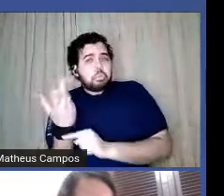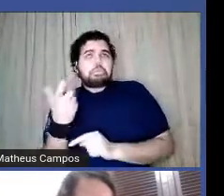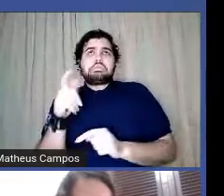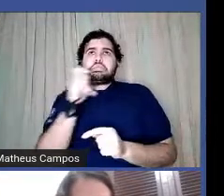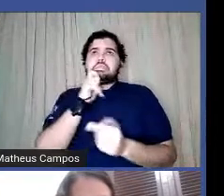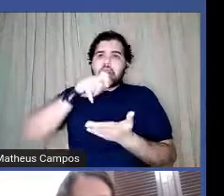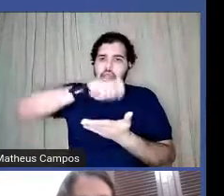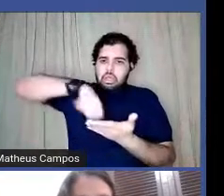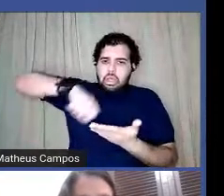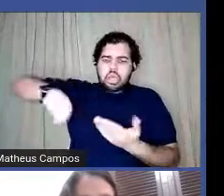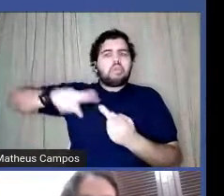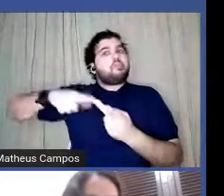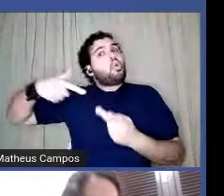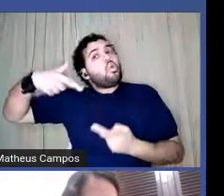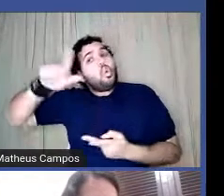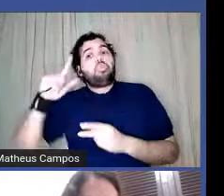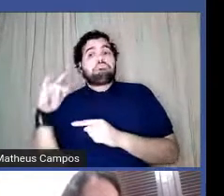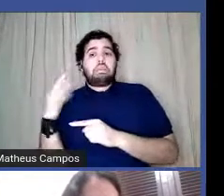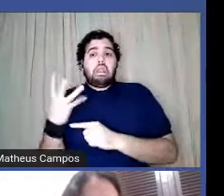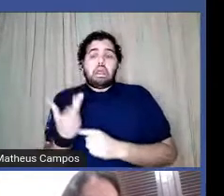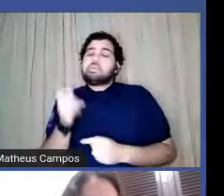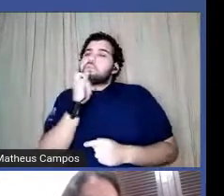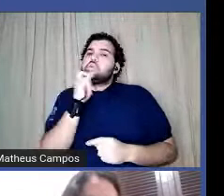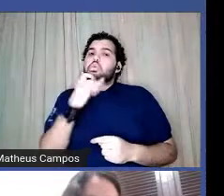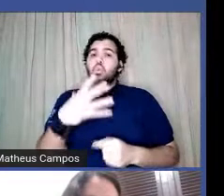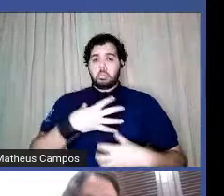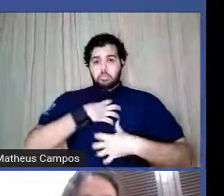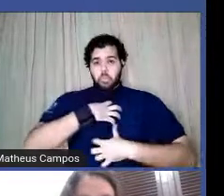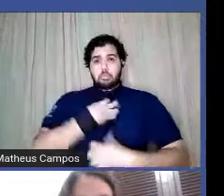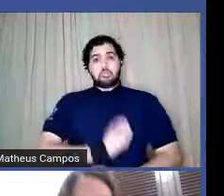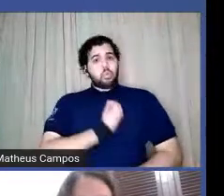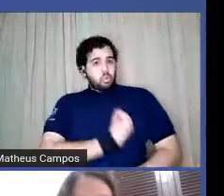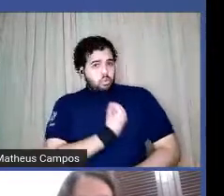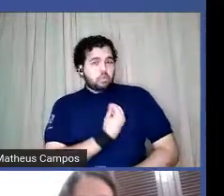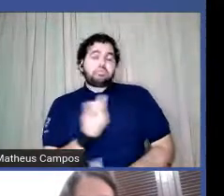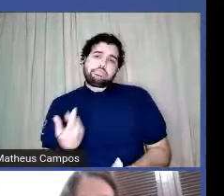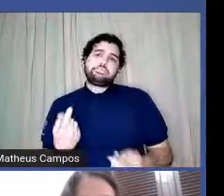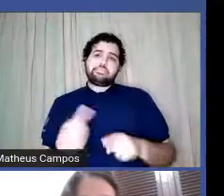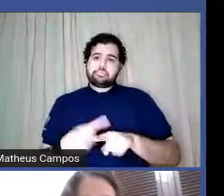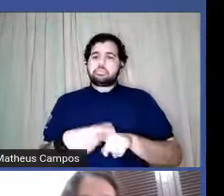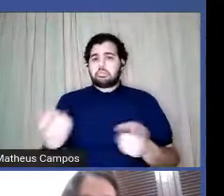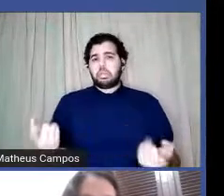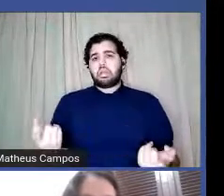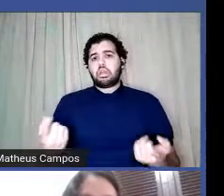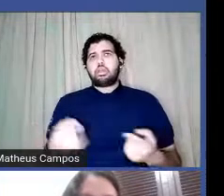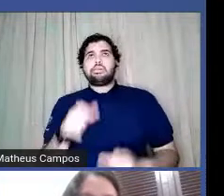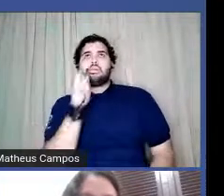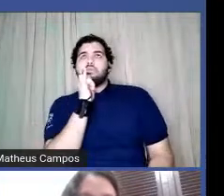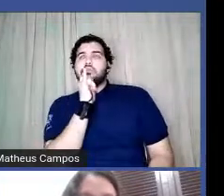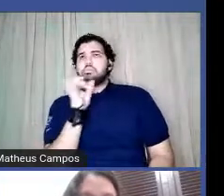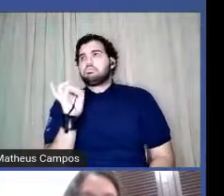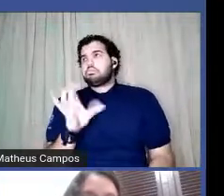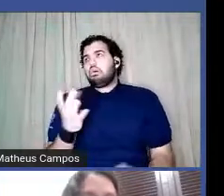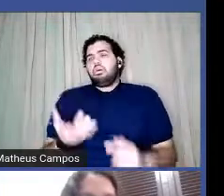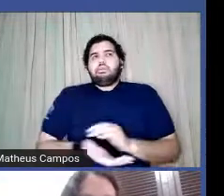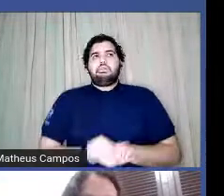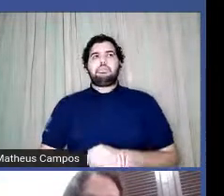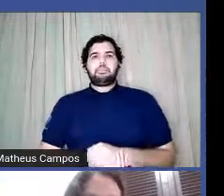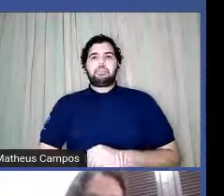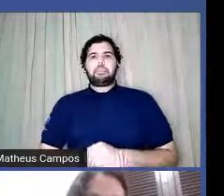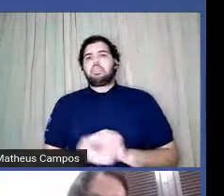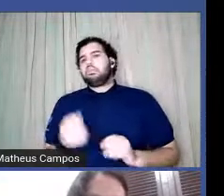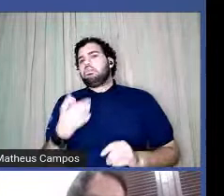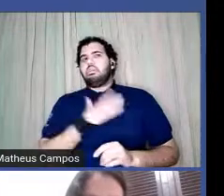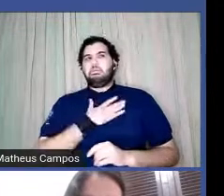outro tipo de arte, uma forma de sobrevivência também, não simplesmente uma questão